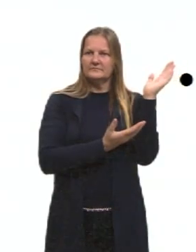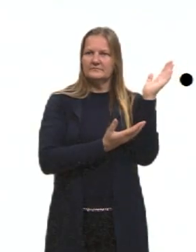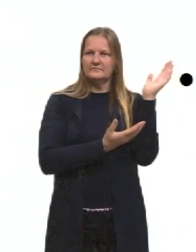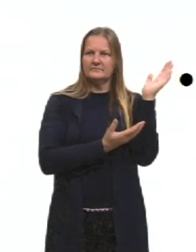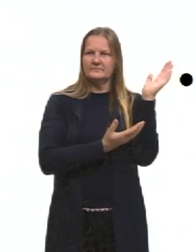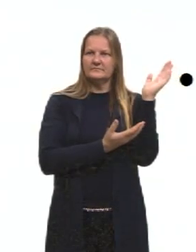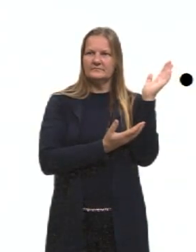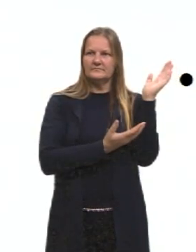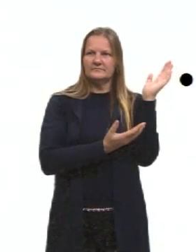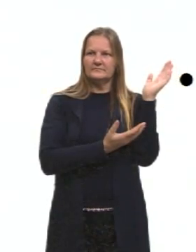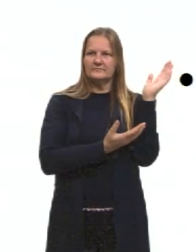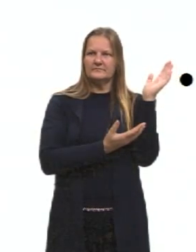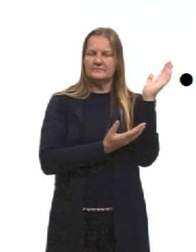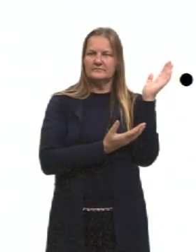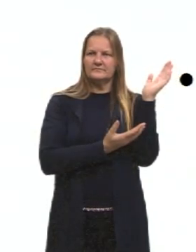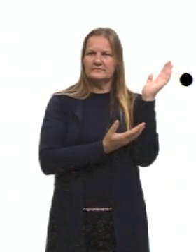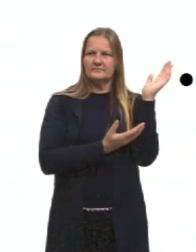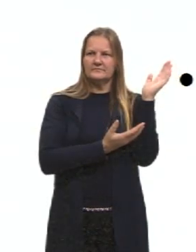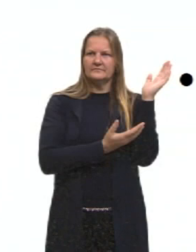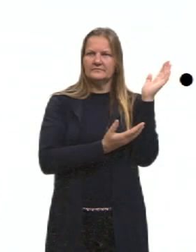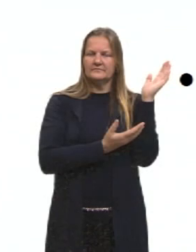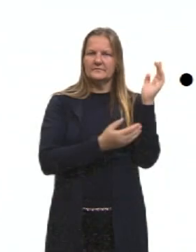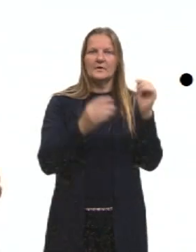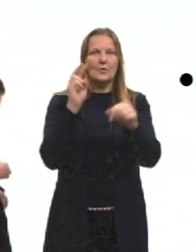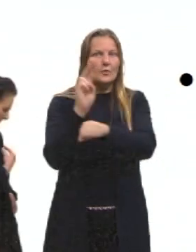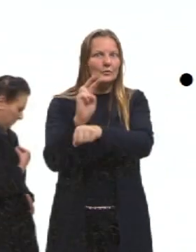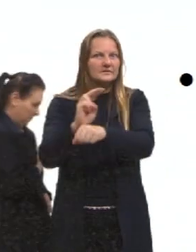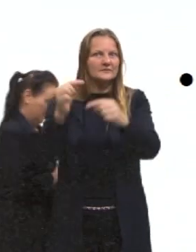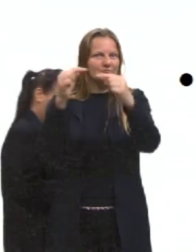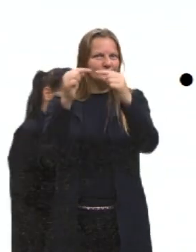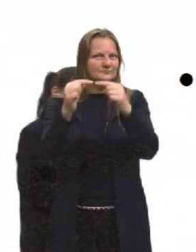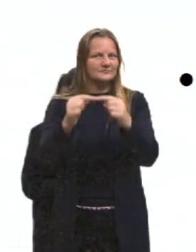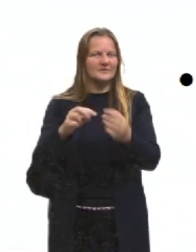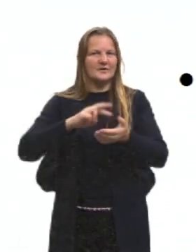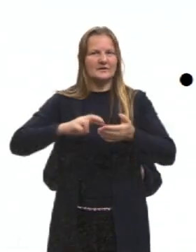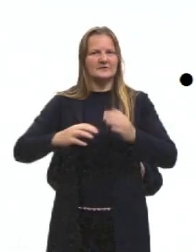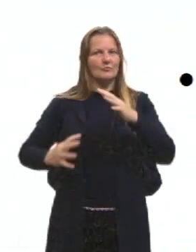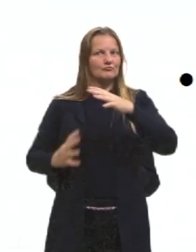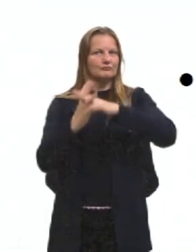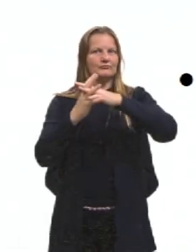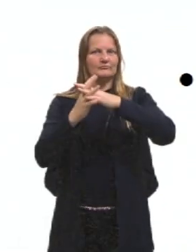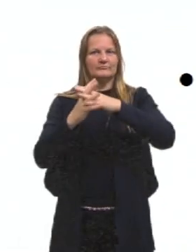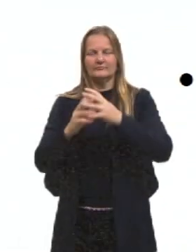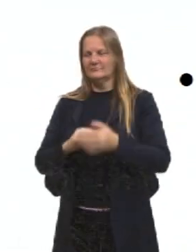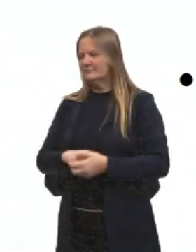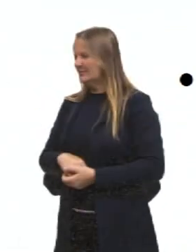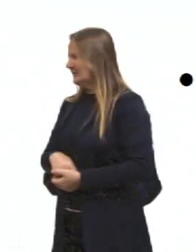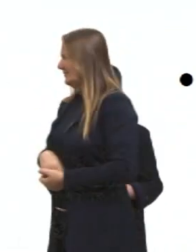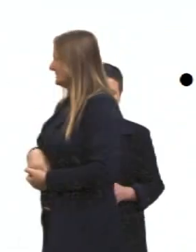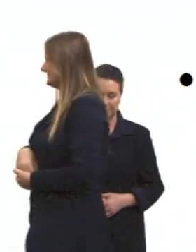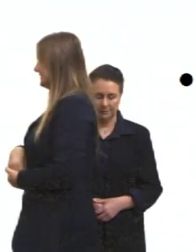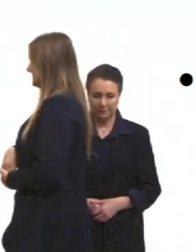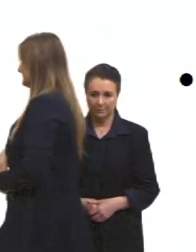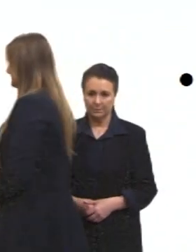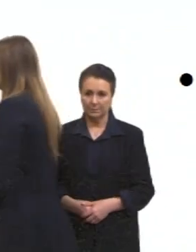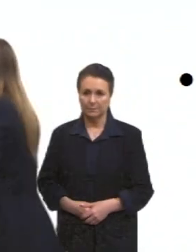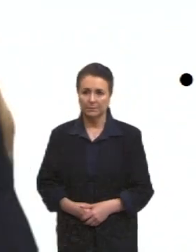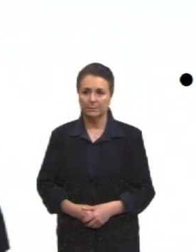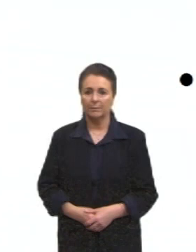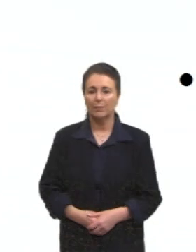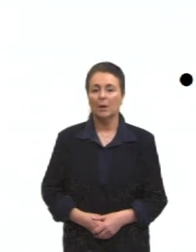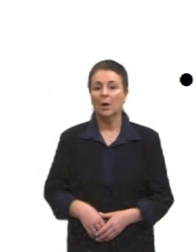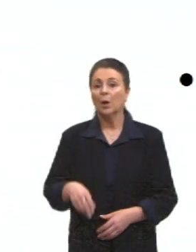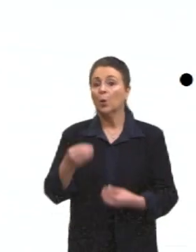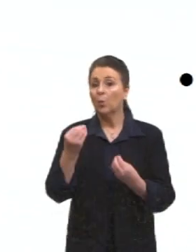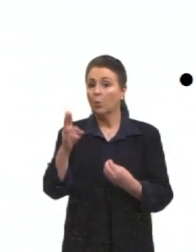perde nada disso para não ficar desalinhado da redação top. Como primeiro item sobre como usar corretamente